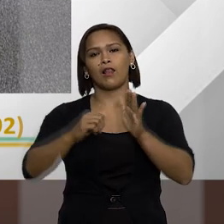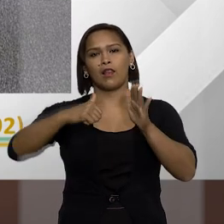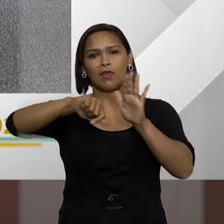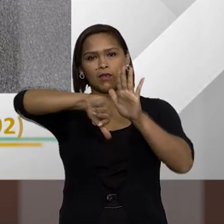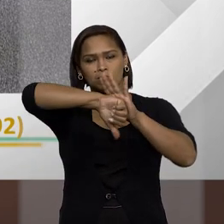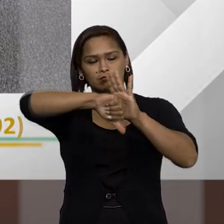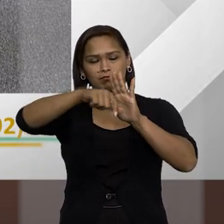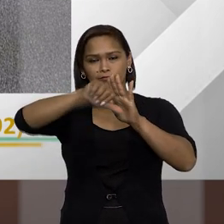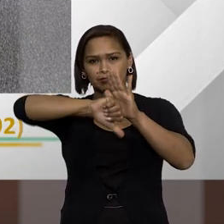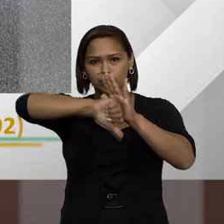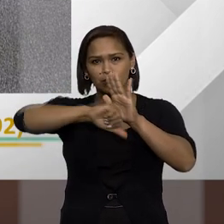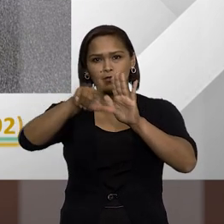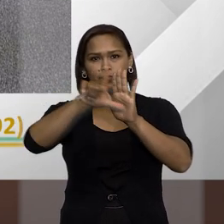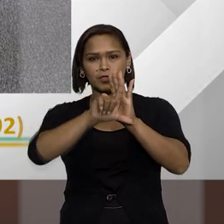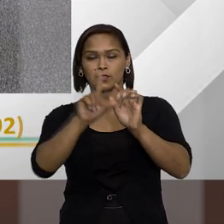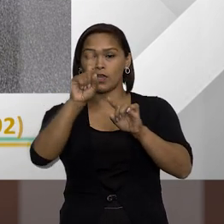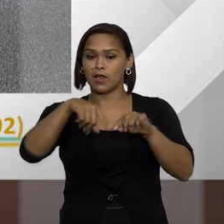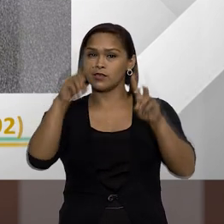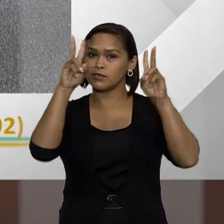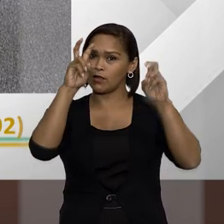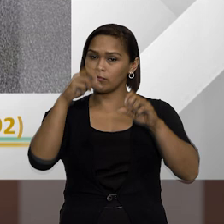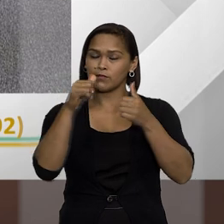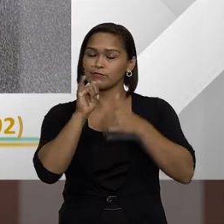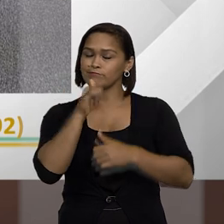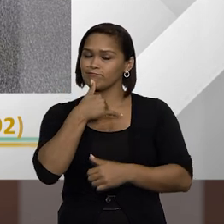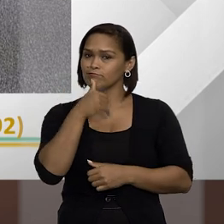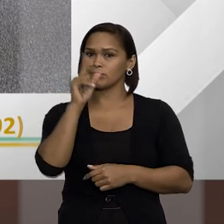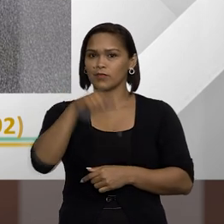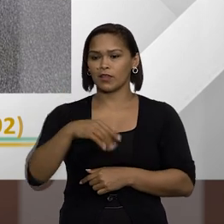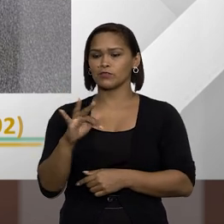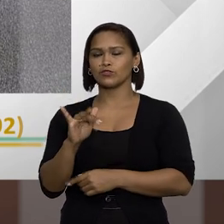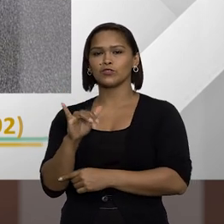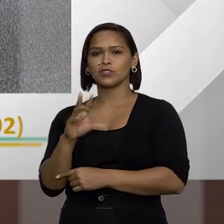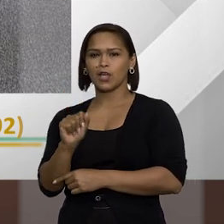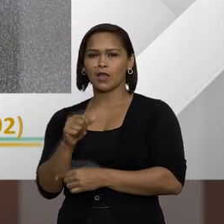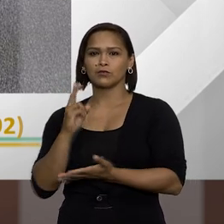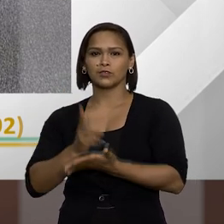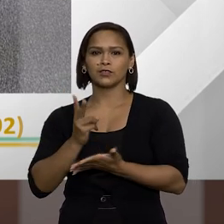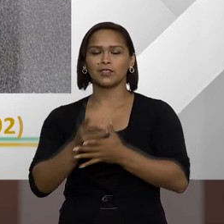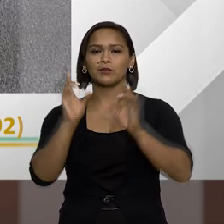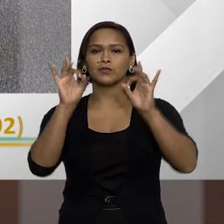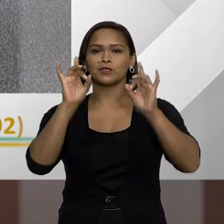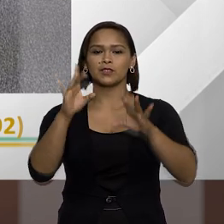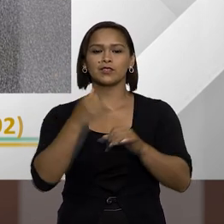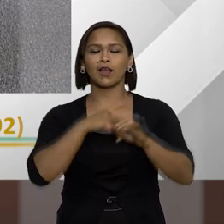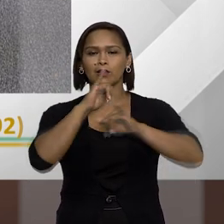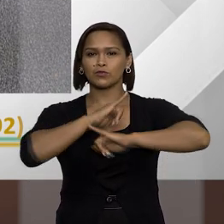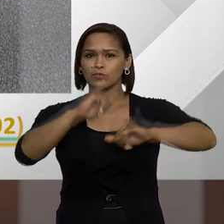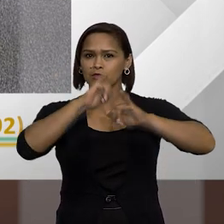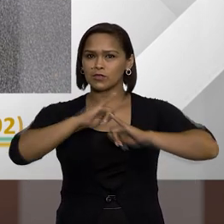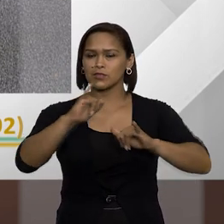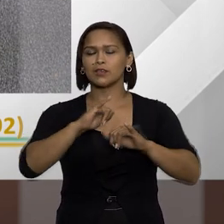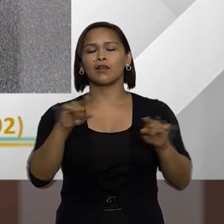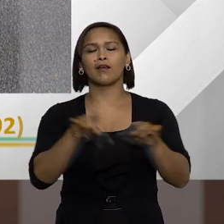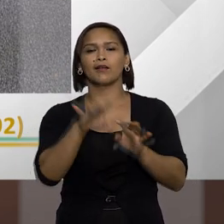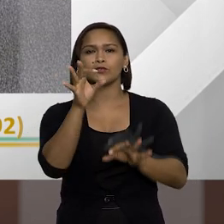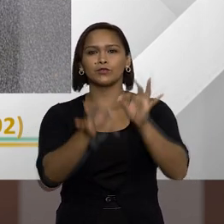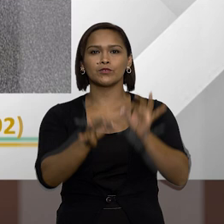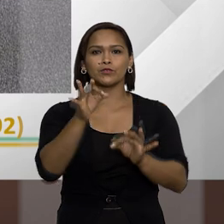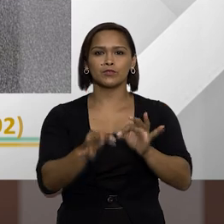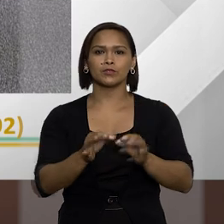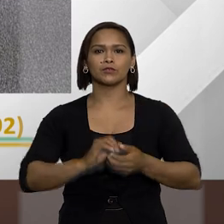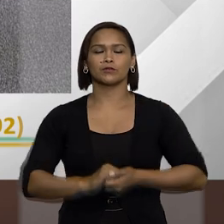administrativa. E esse é um assunto que infelizmente, é, Tiago Gomidi, sempre ganha destaque nos noticiários, no ambiente